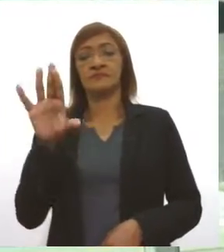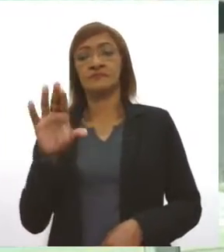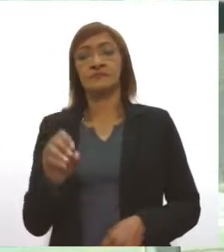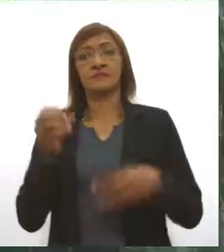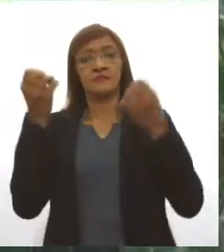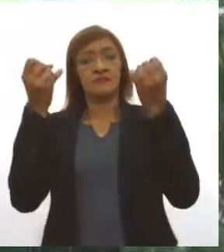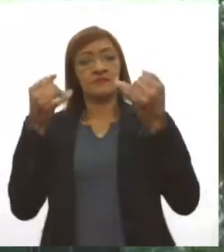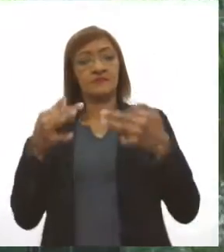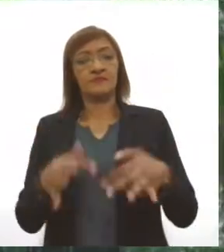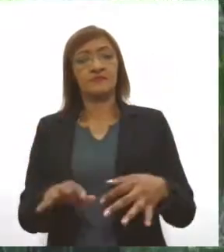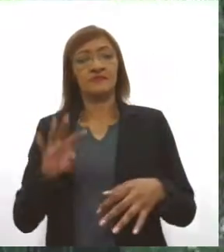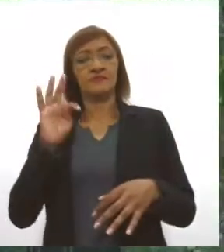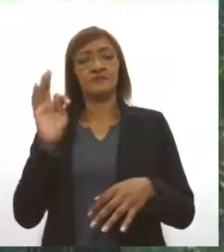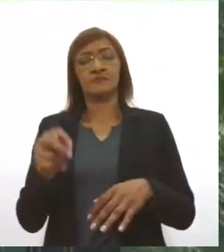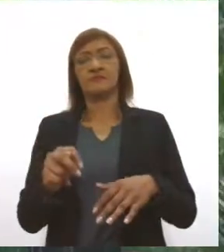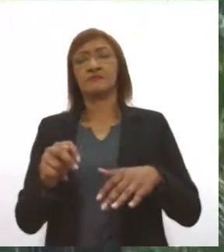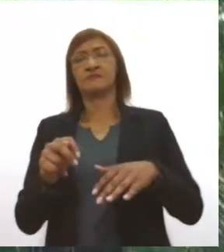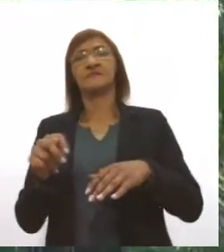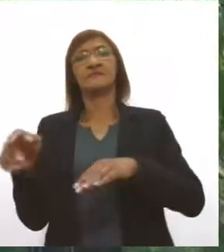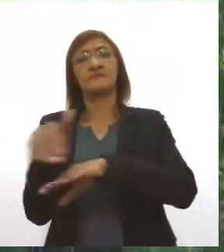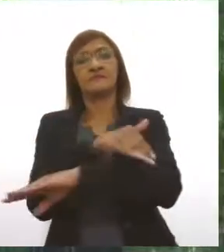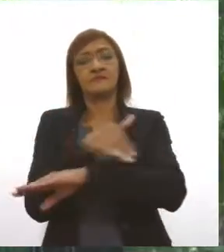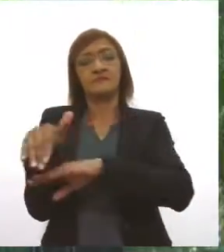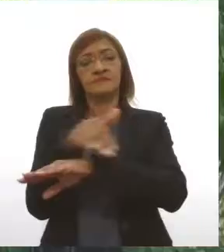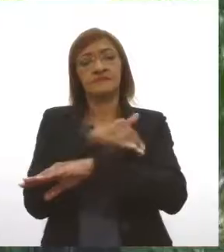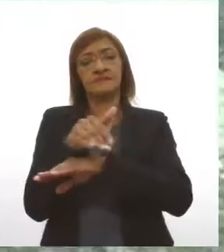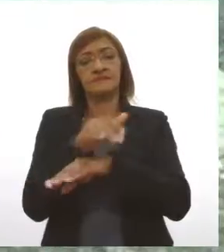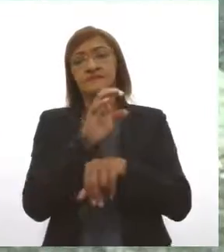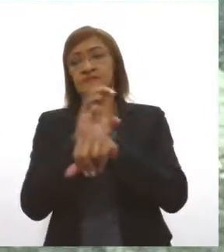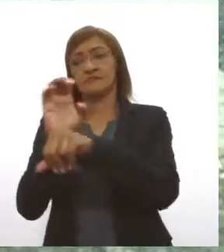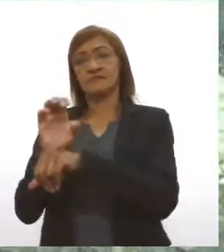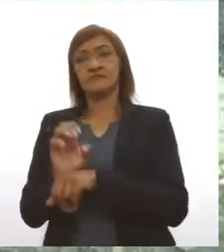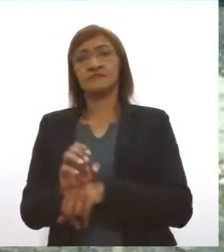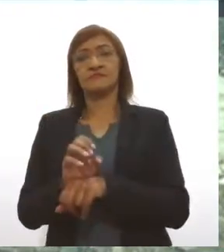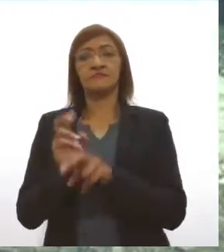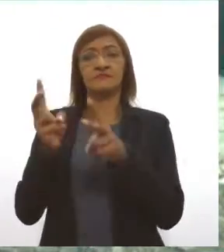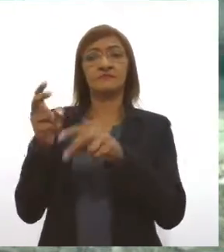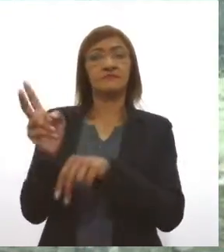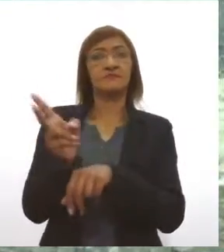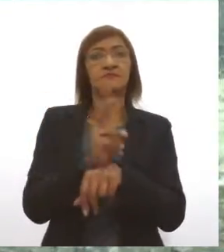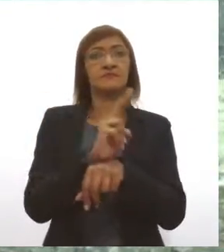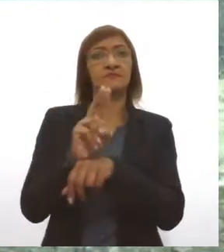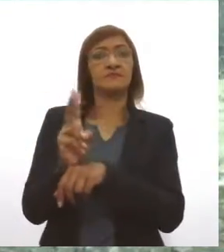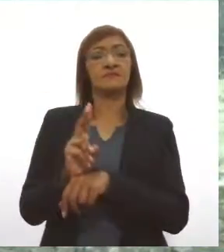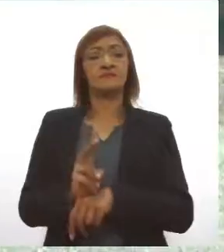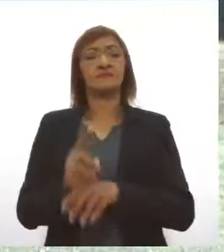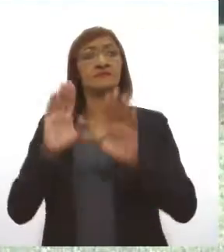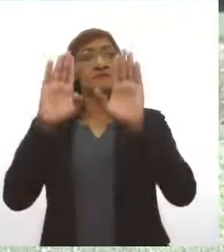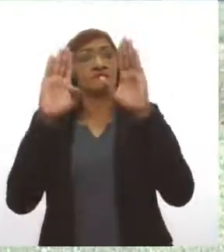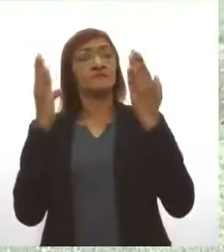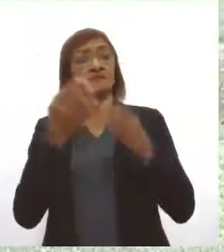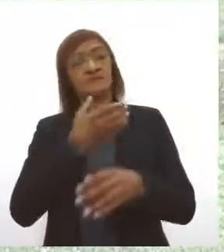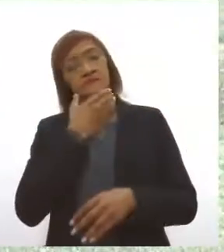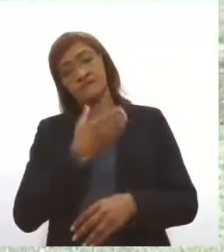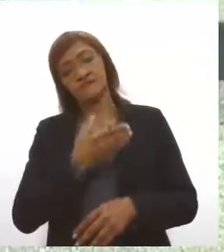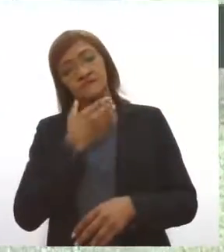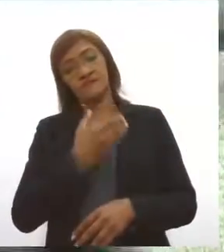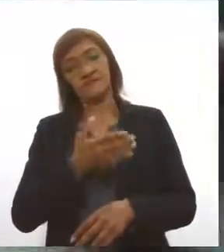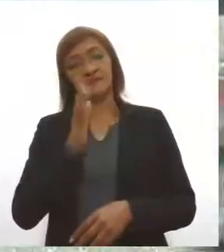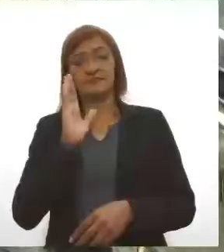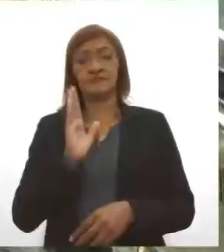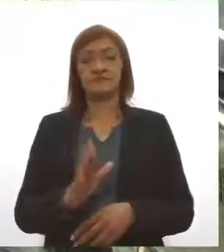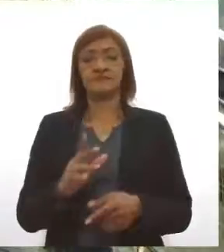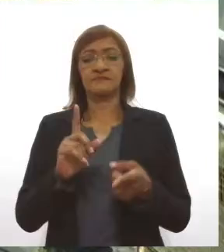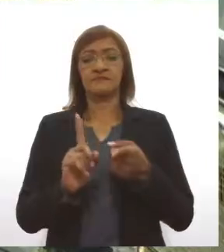estaduais também receberão atenção especial durante as festas de final de ano, com a realização da